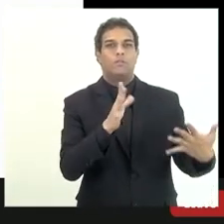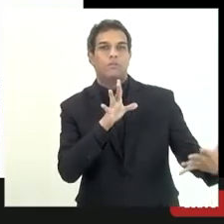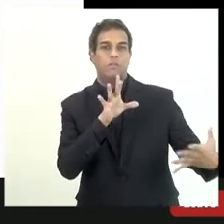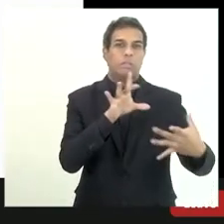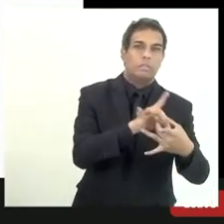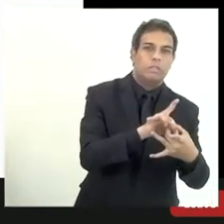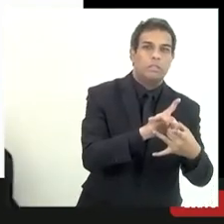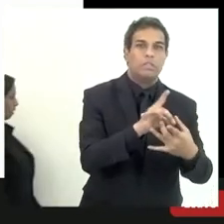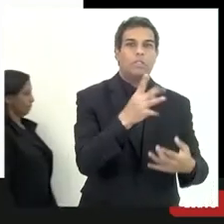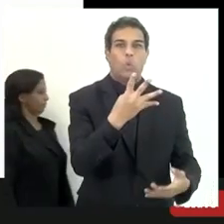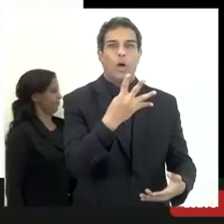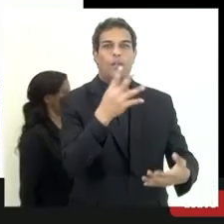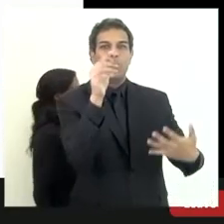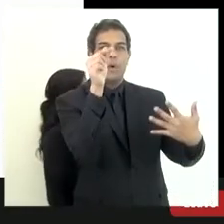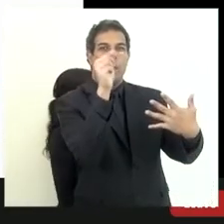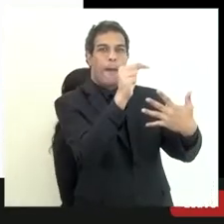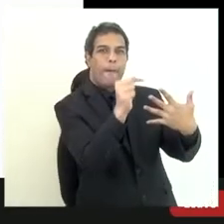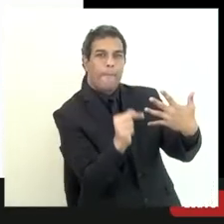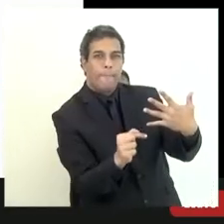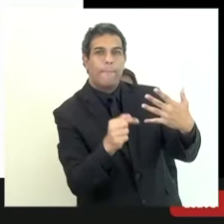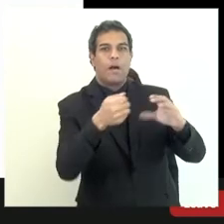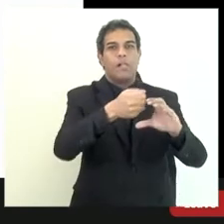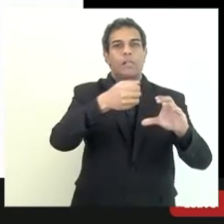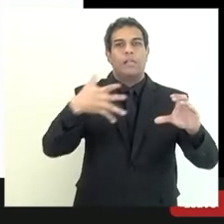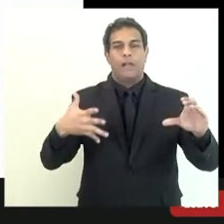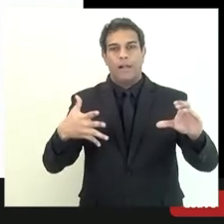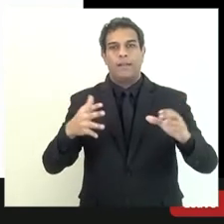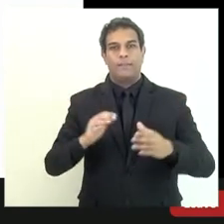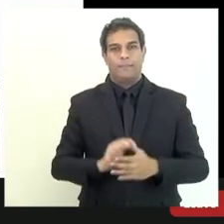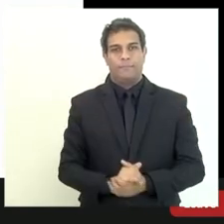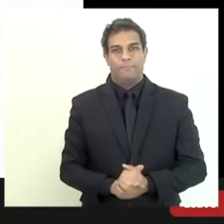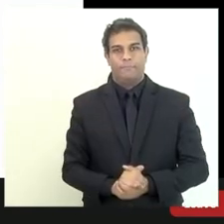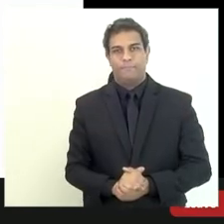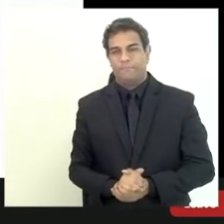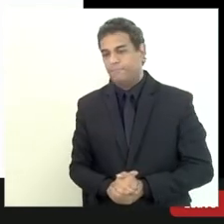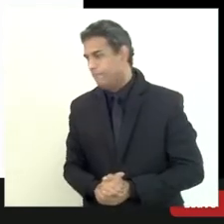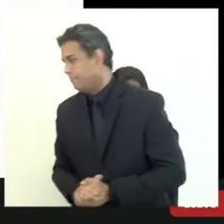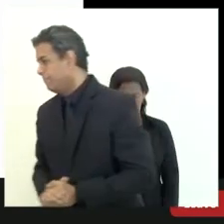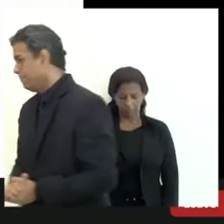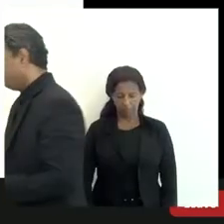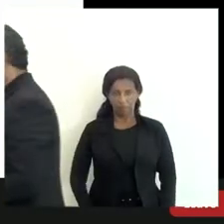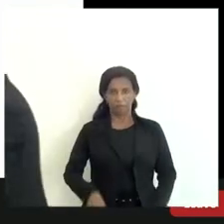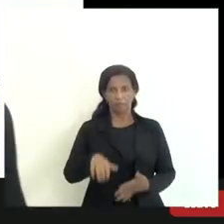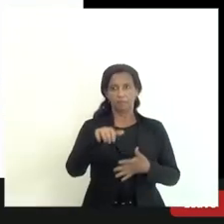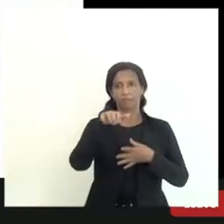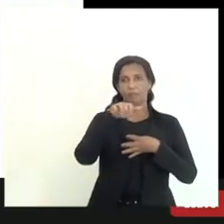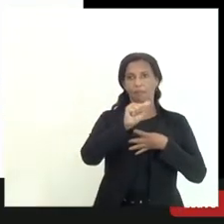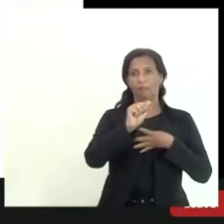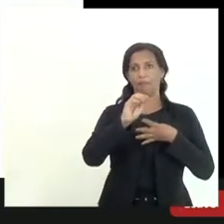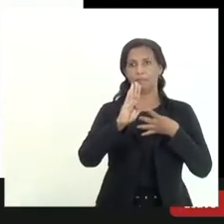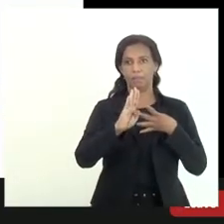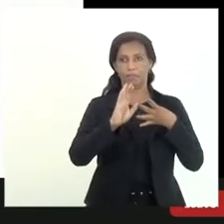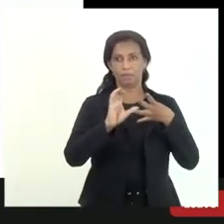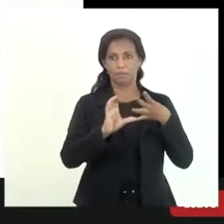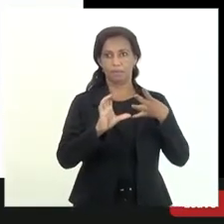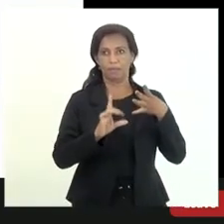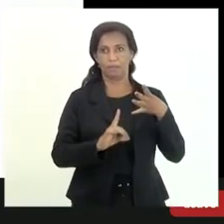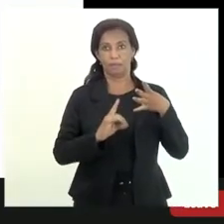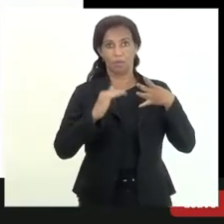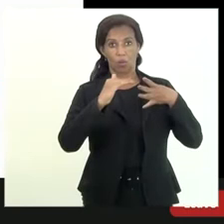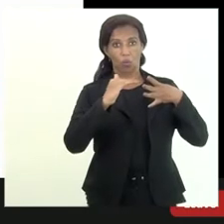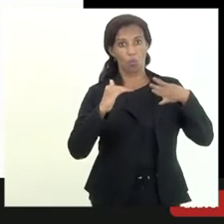em 4 níveis né para classificar o crédito então estabeleceu em A, B, C e D o A são aqueles créditos com alta